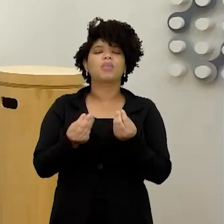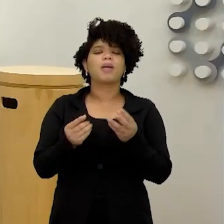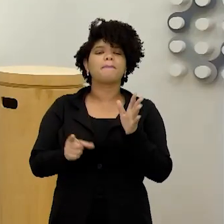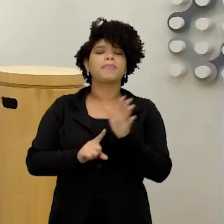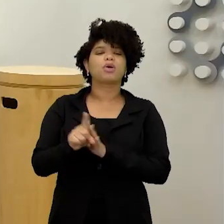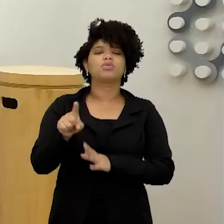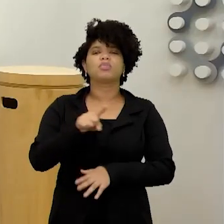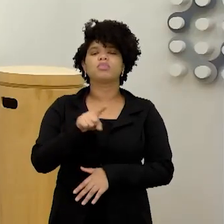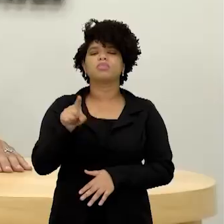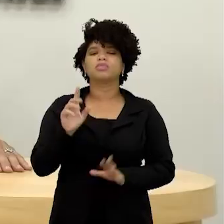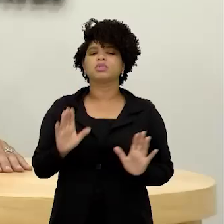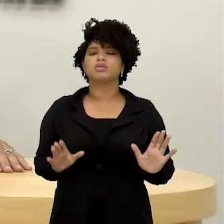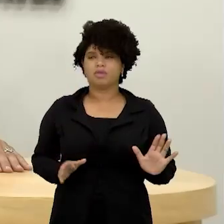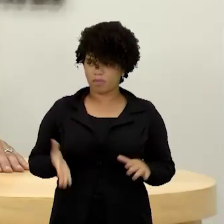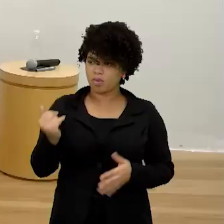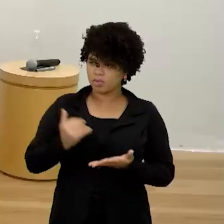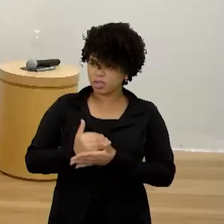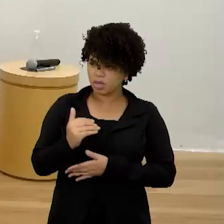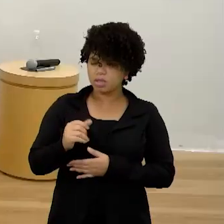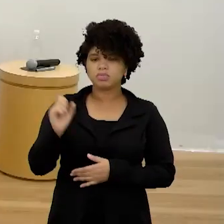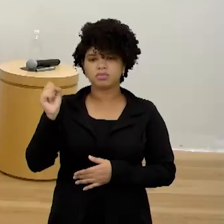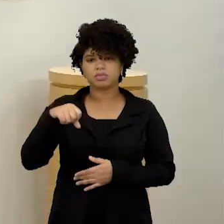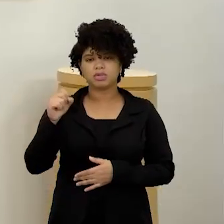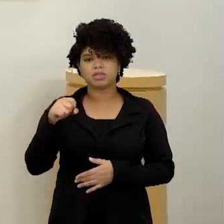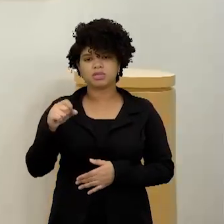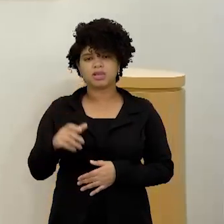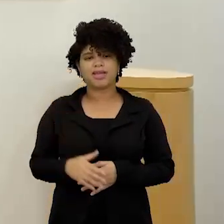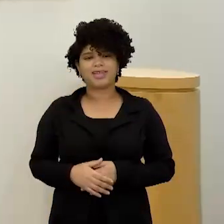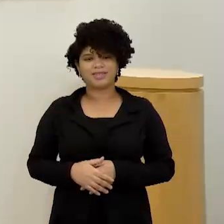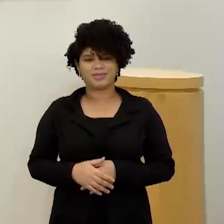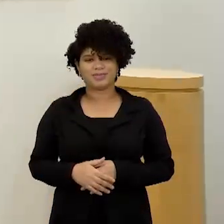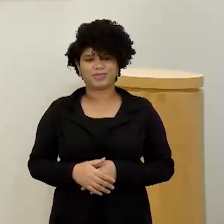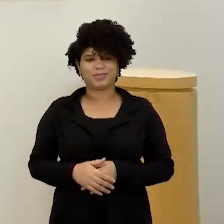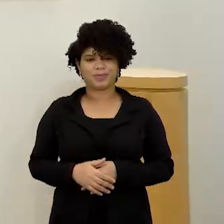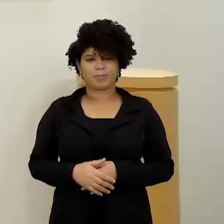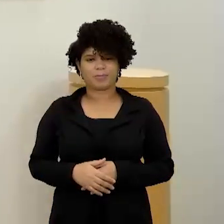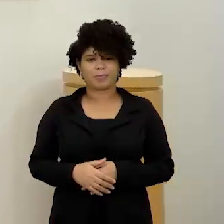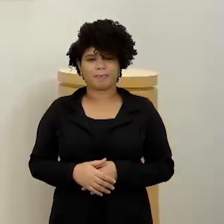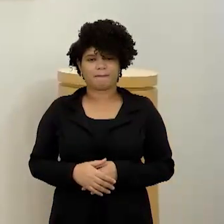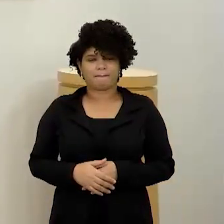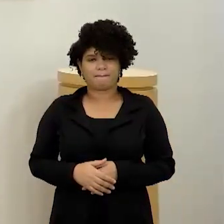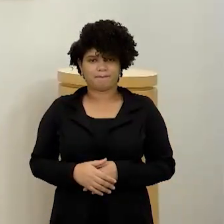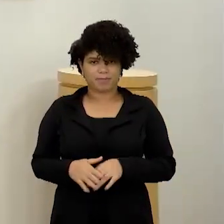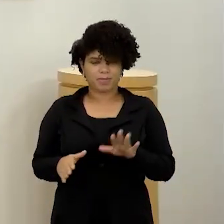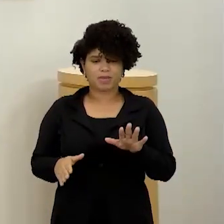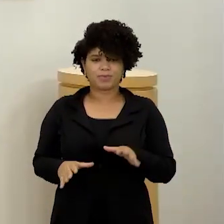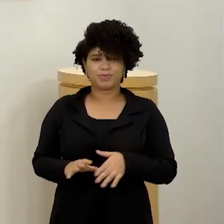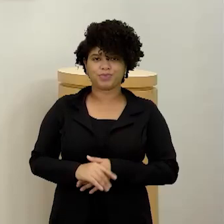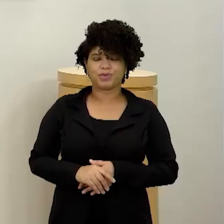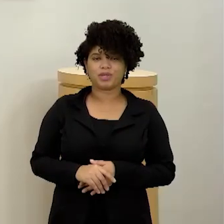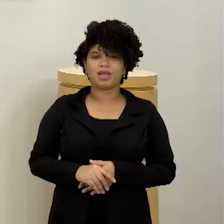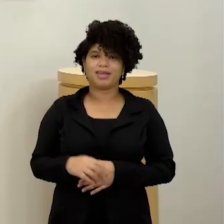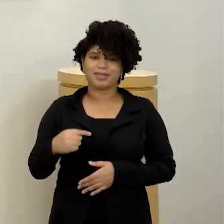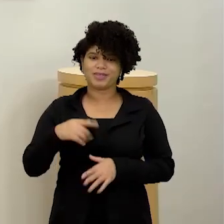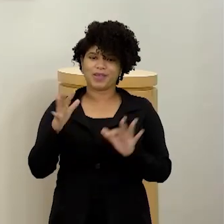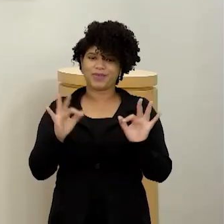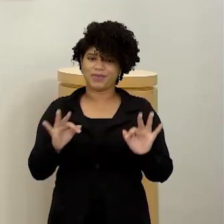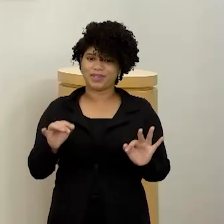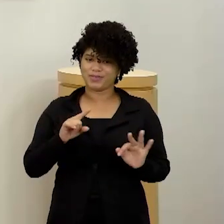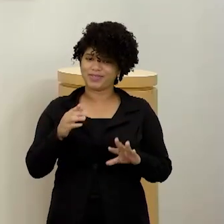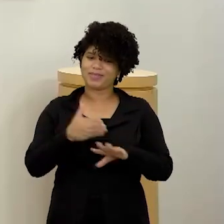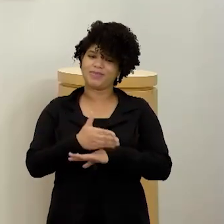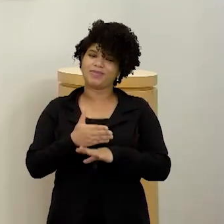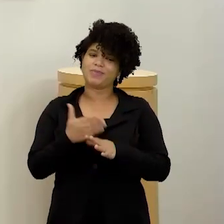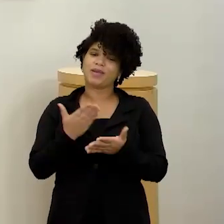de beleza. Vamos começar. É, eu vou voltar para onde está a interação. Galera da noite, eu fico muito feliz quando vejo que